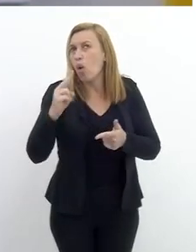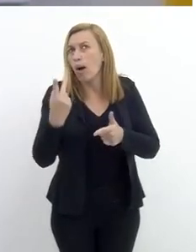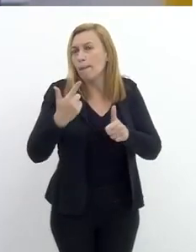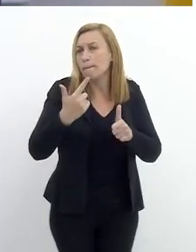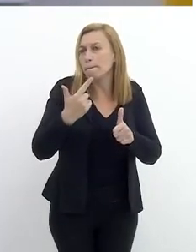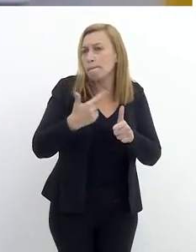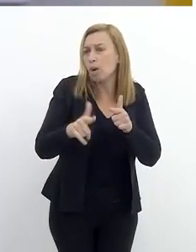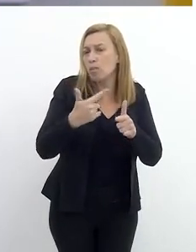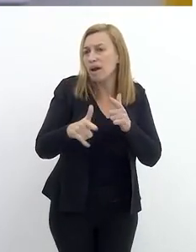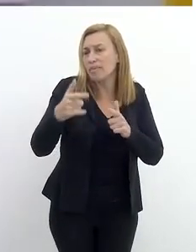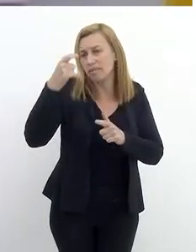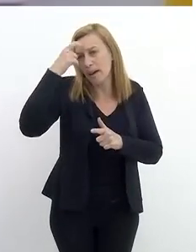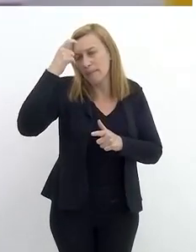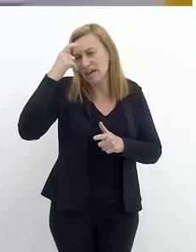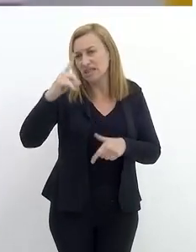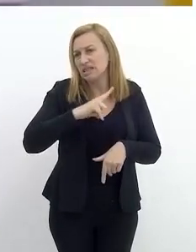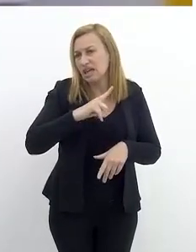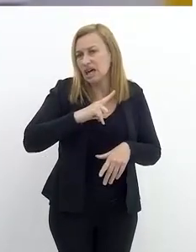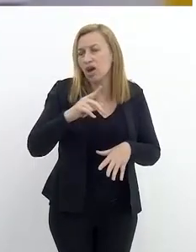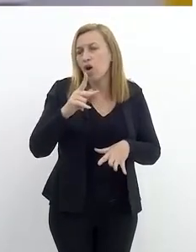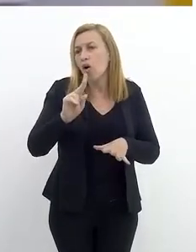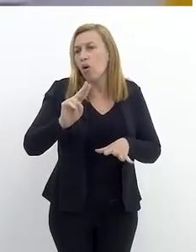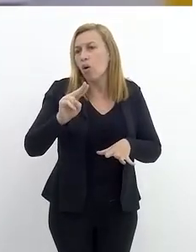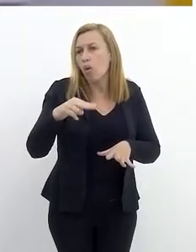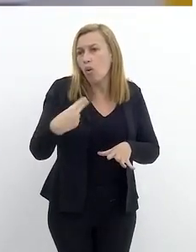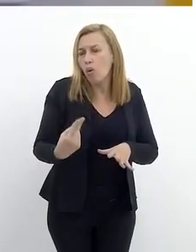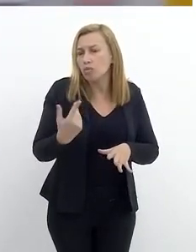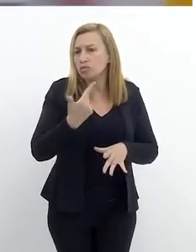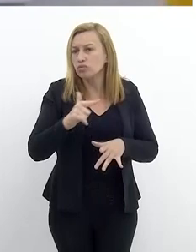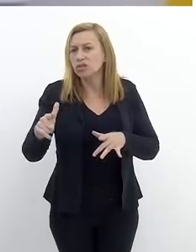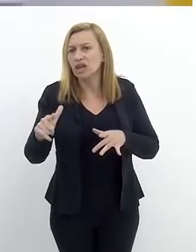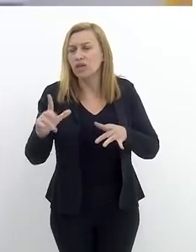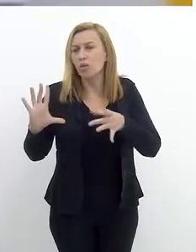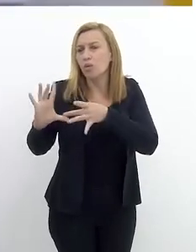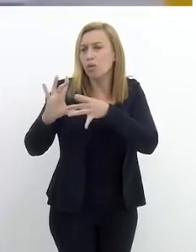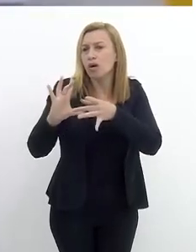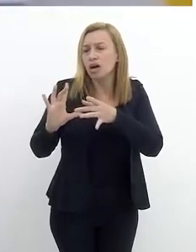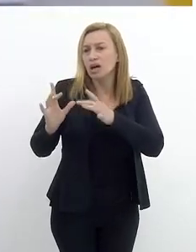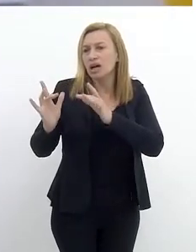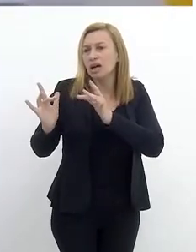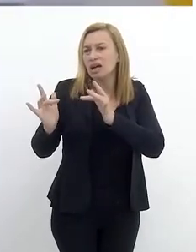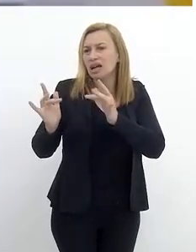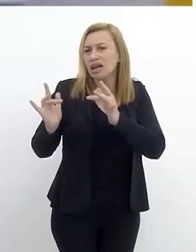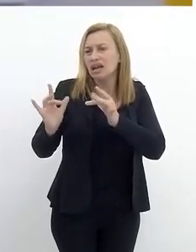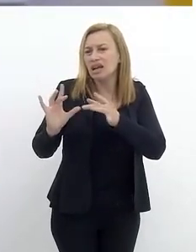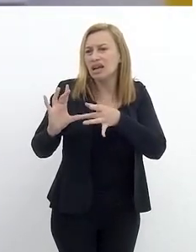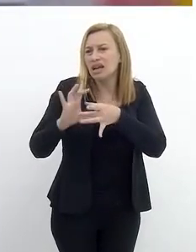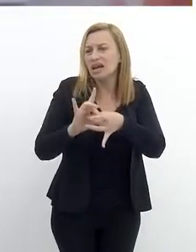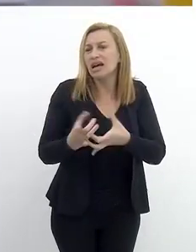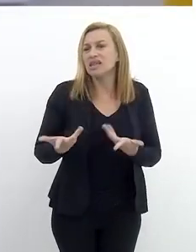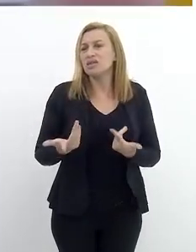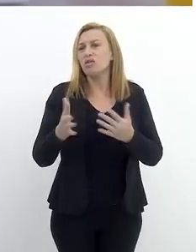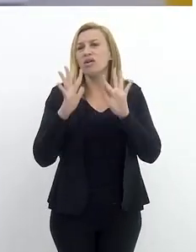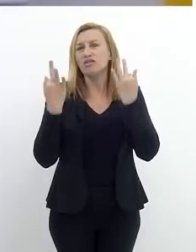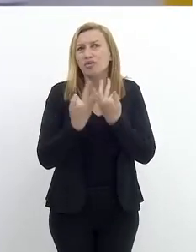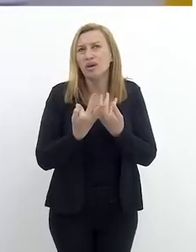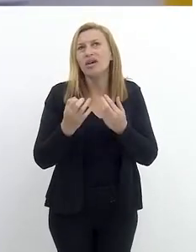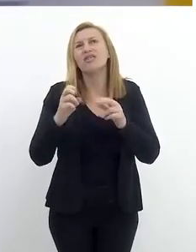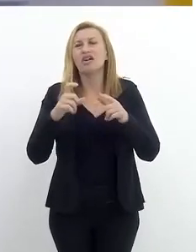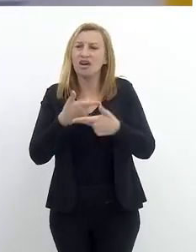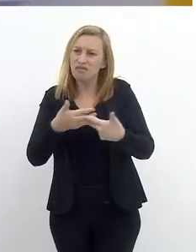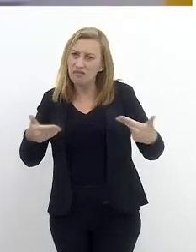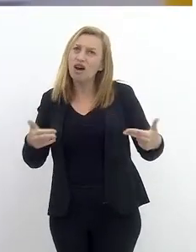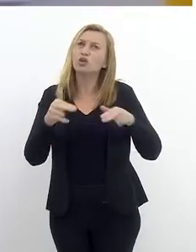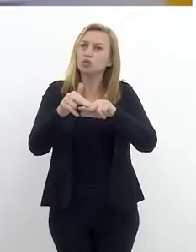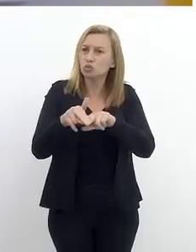identificada, mas não consegue fazer o contato com a família, ou não tem uma boa coordenação entre instituições. Então, às vezes, até essa situação